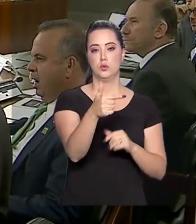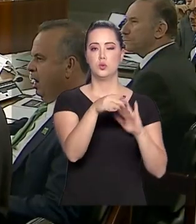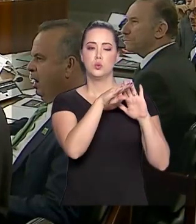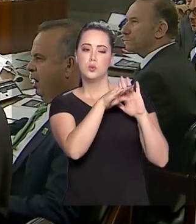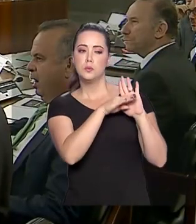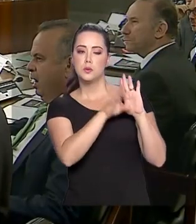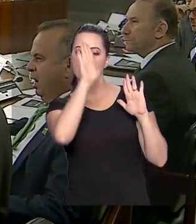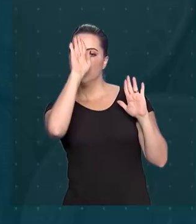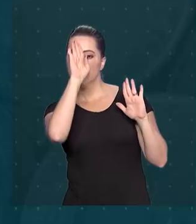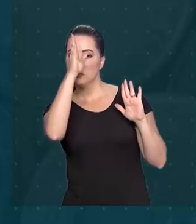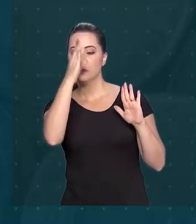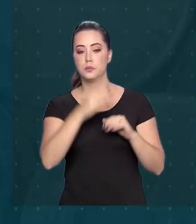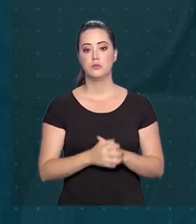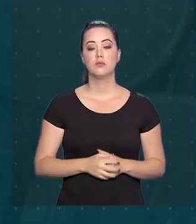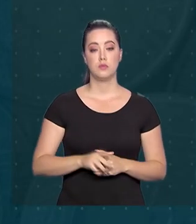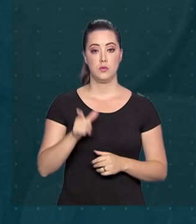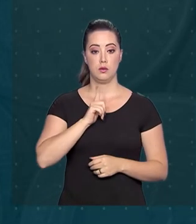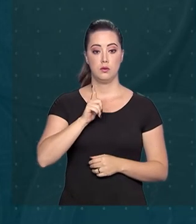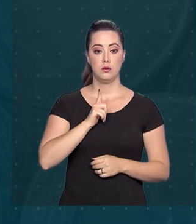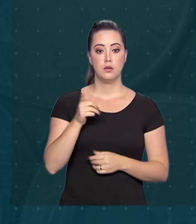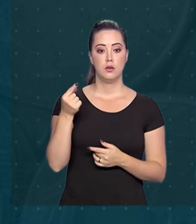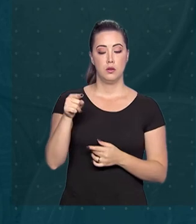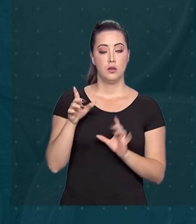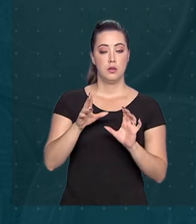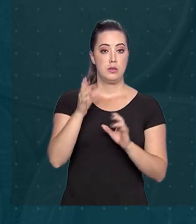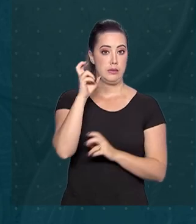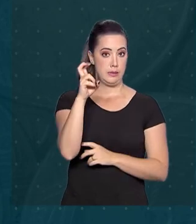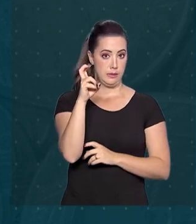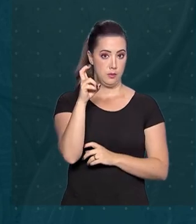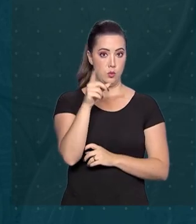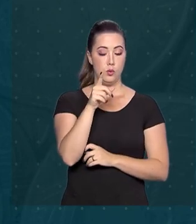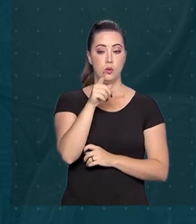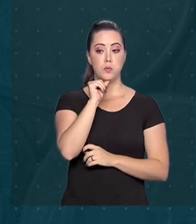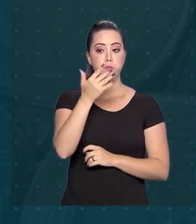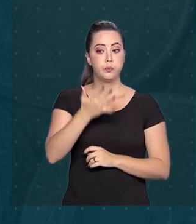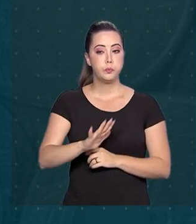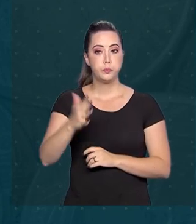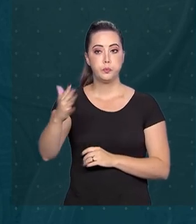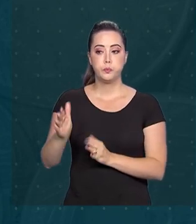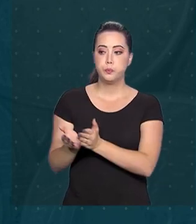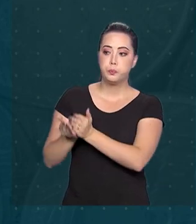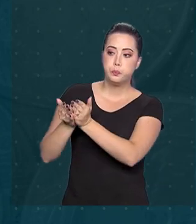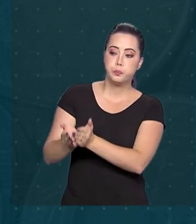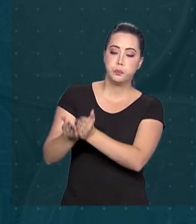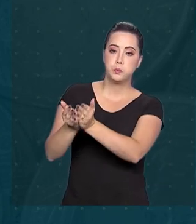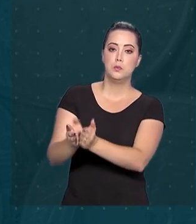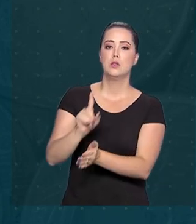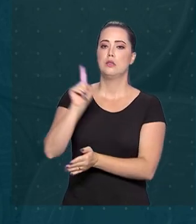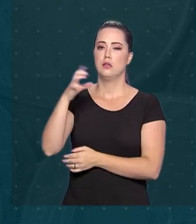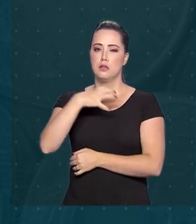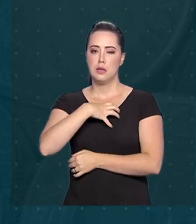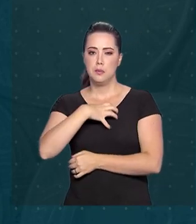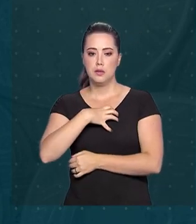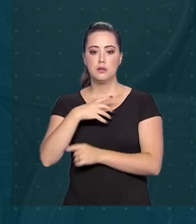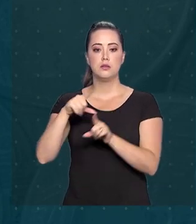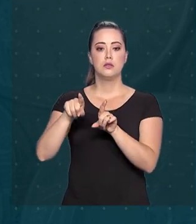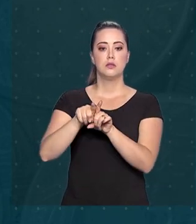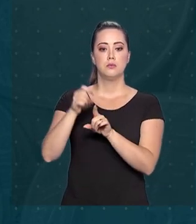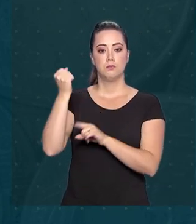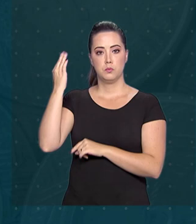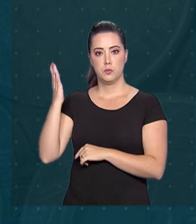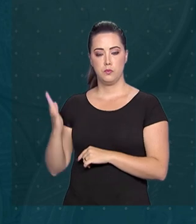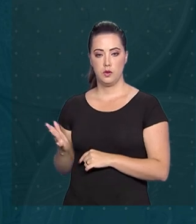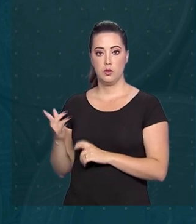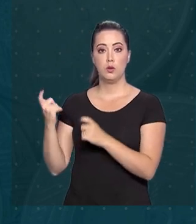lista de prioridades. Entre elas, arrendamento de cinco portos localizados na Bahia, no Pará, em Alagoas, no Amapá e no